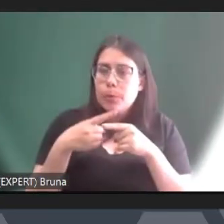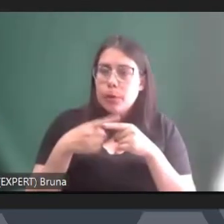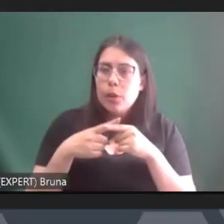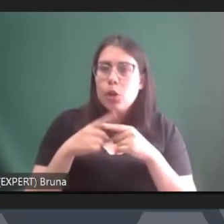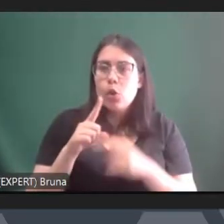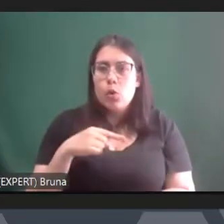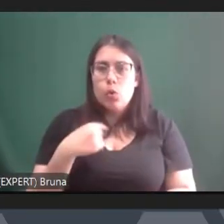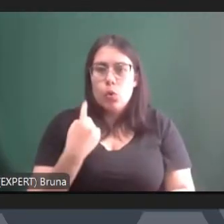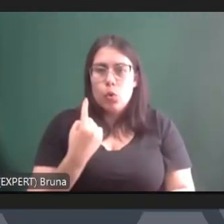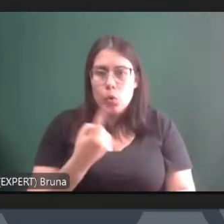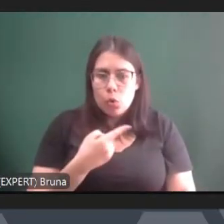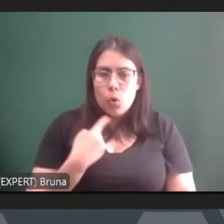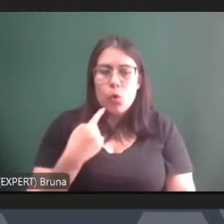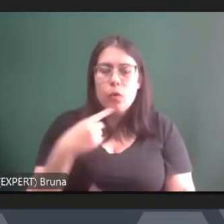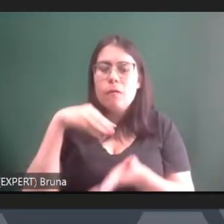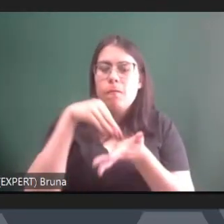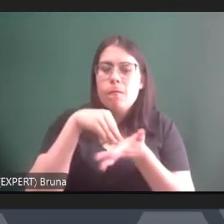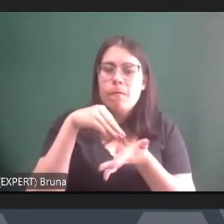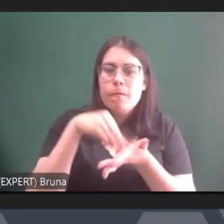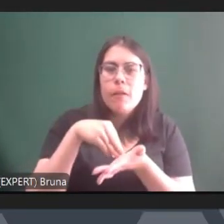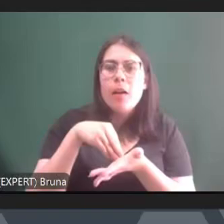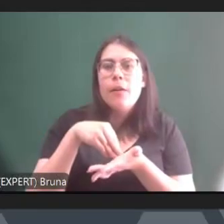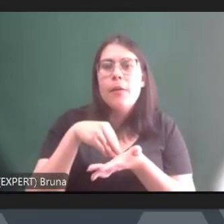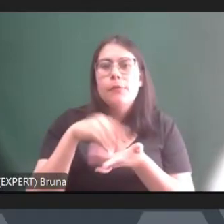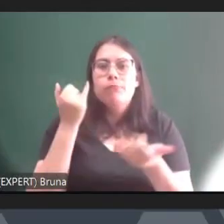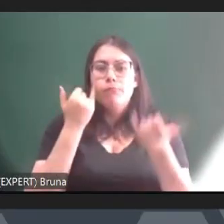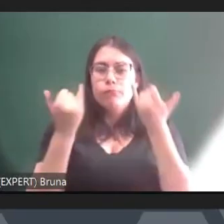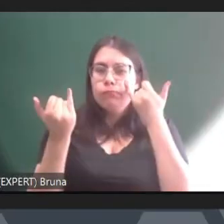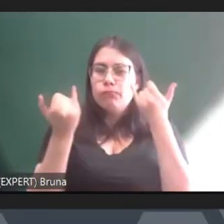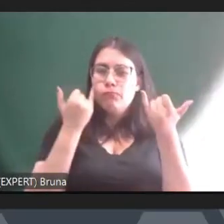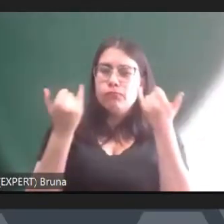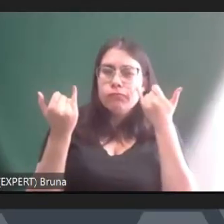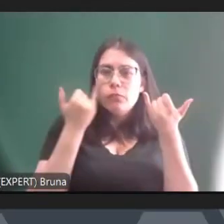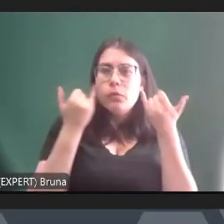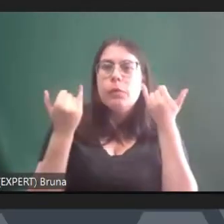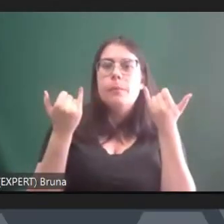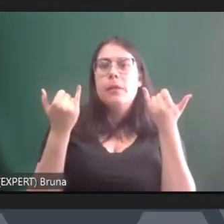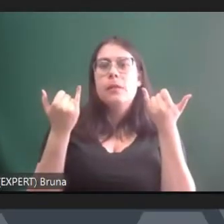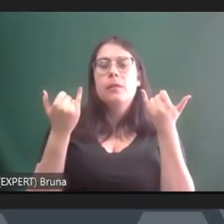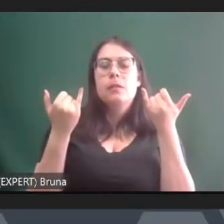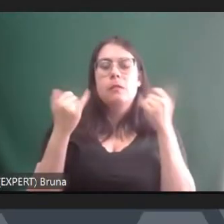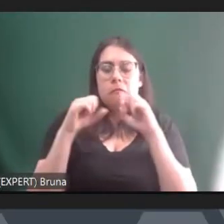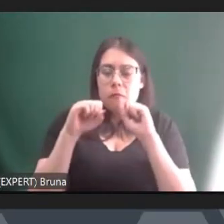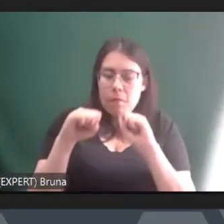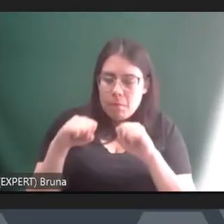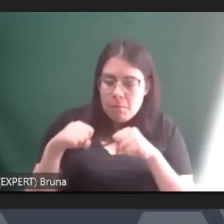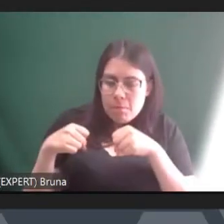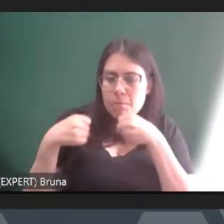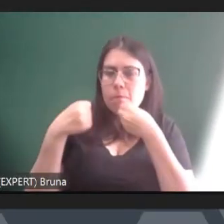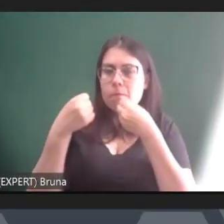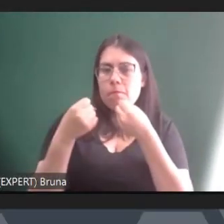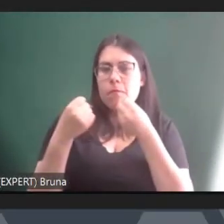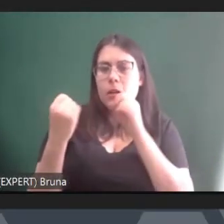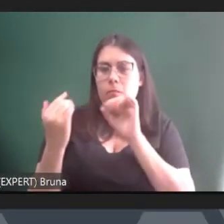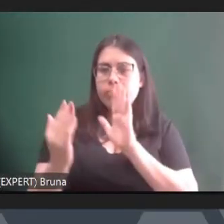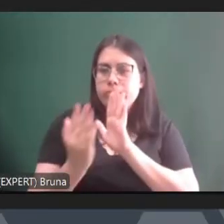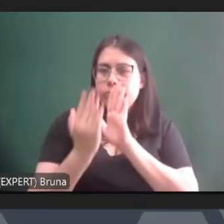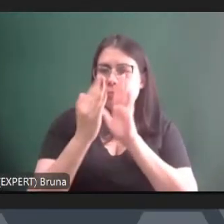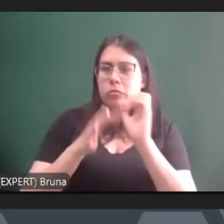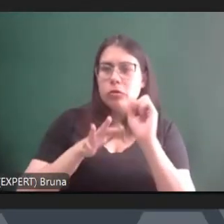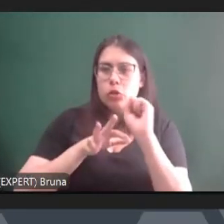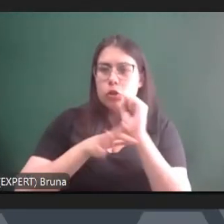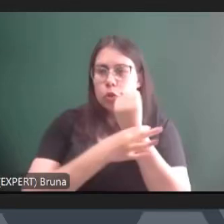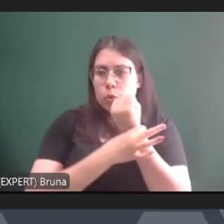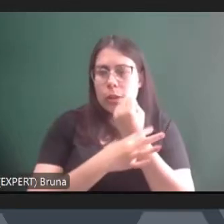sendo muito carente de enfrentamento aí nesse campo da segurança do